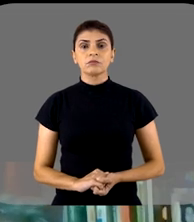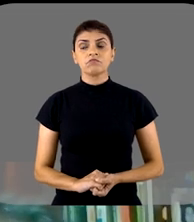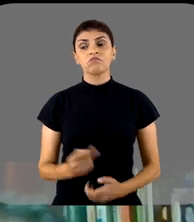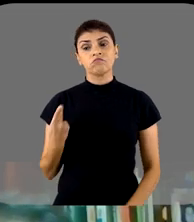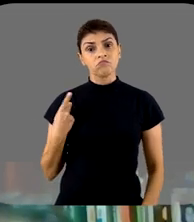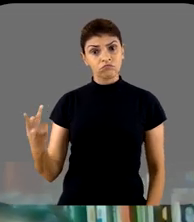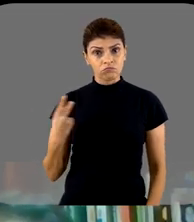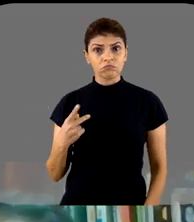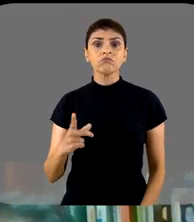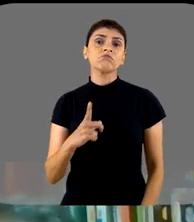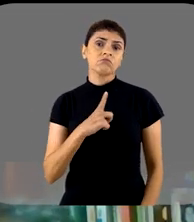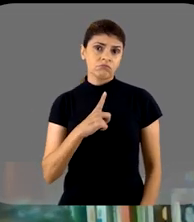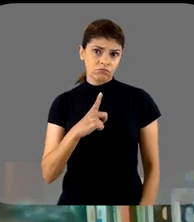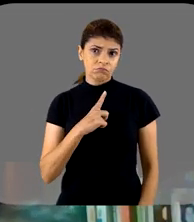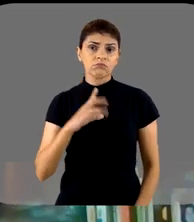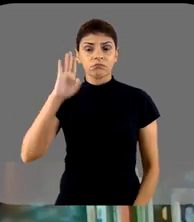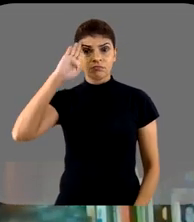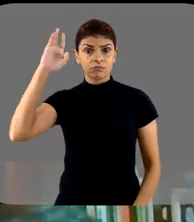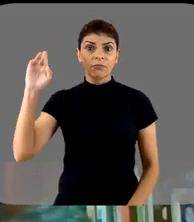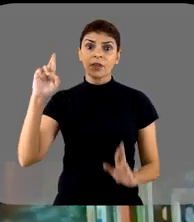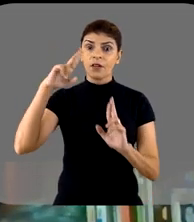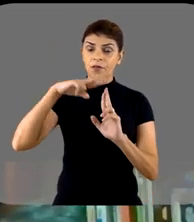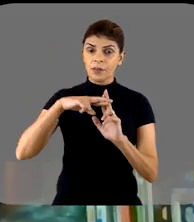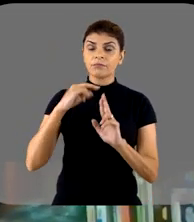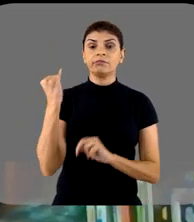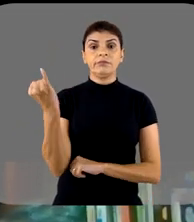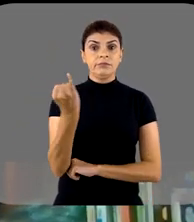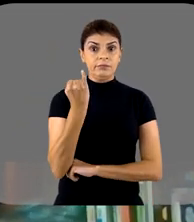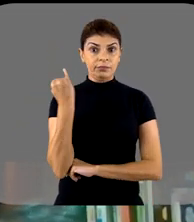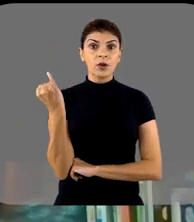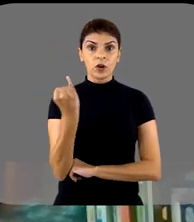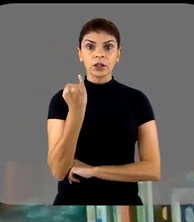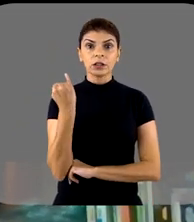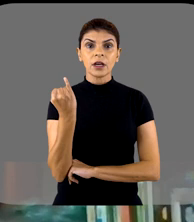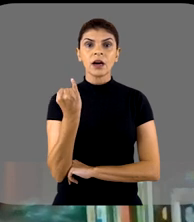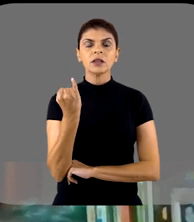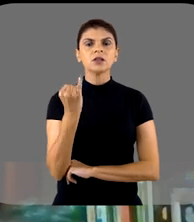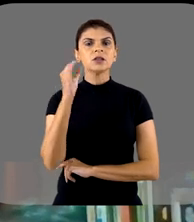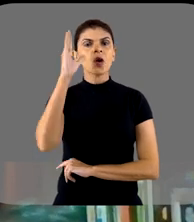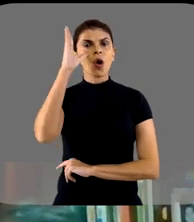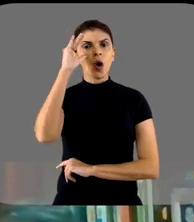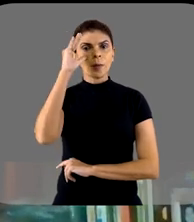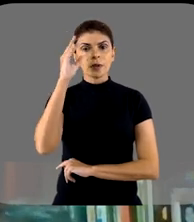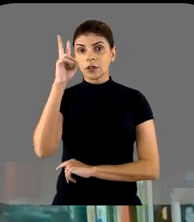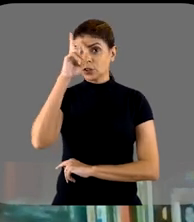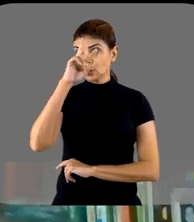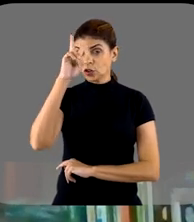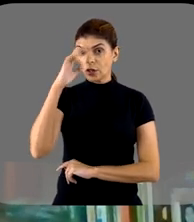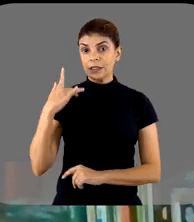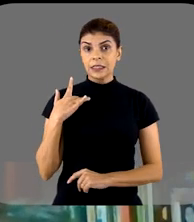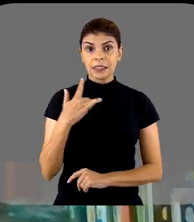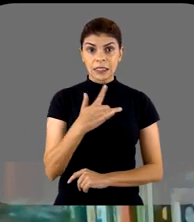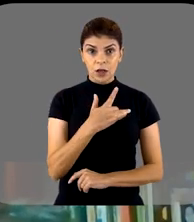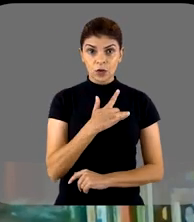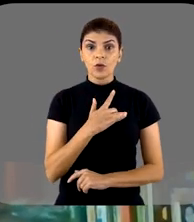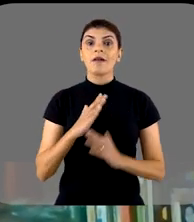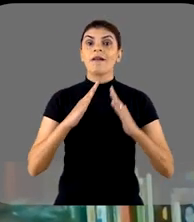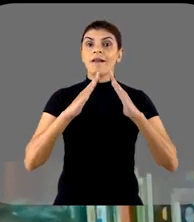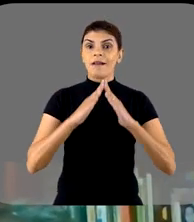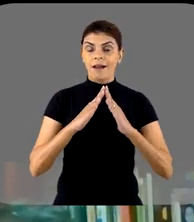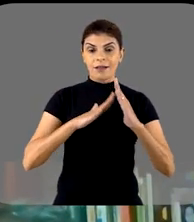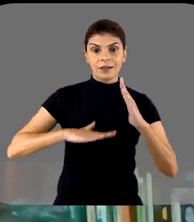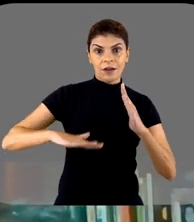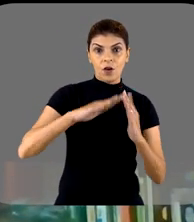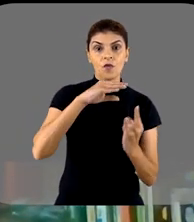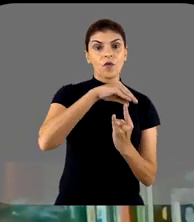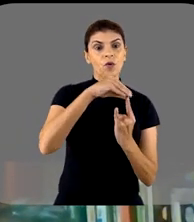Nós também temos como referência importante o Observatório História e Saúde, que é um setor da Casa